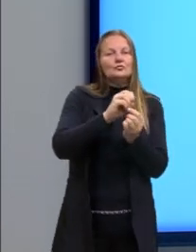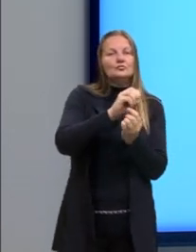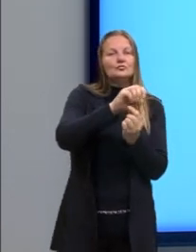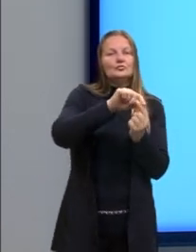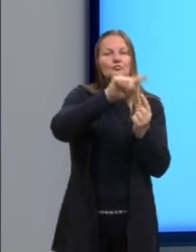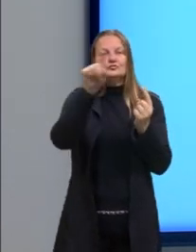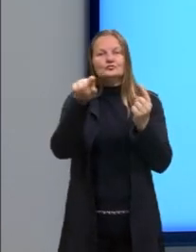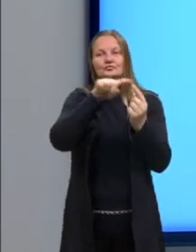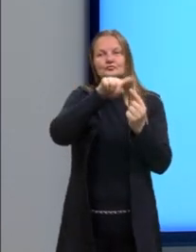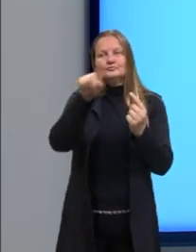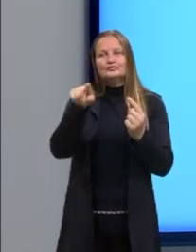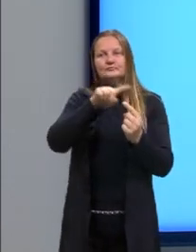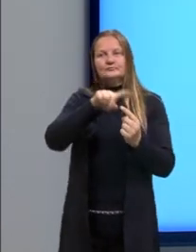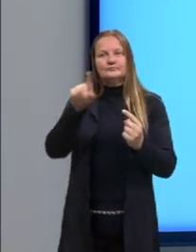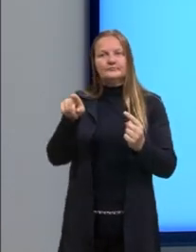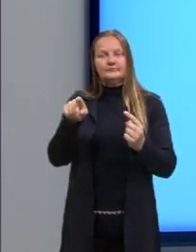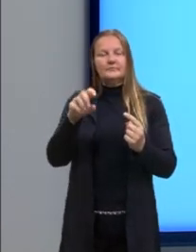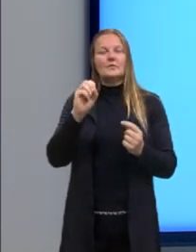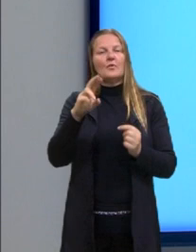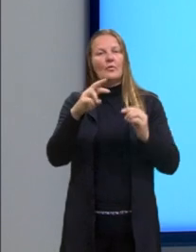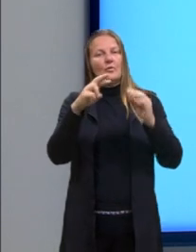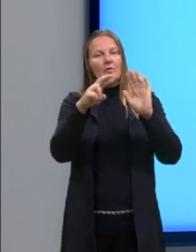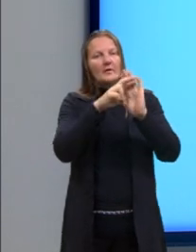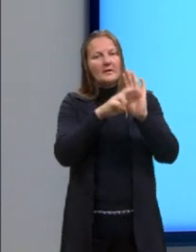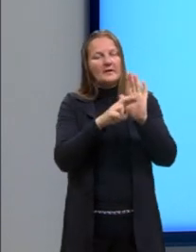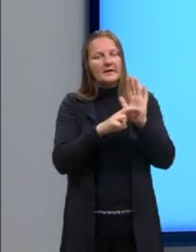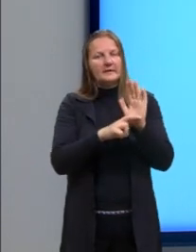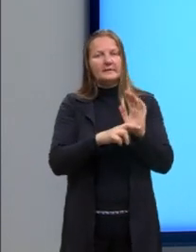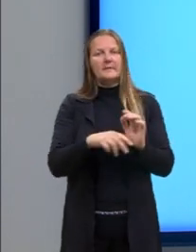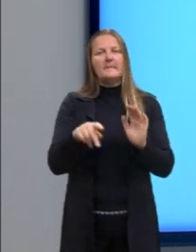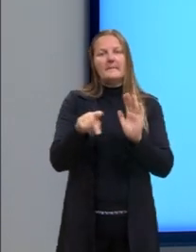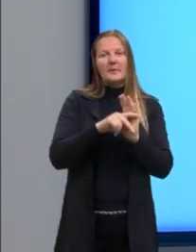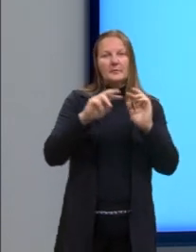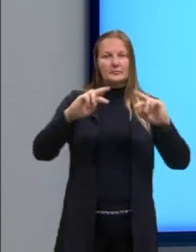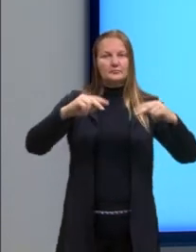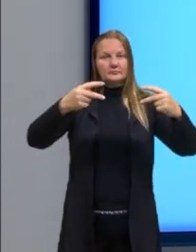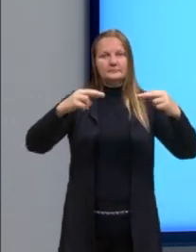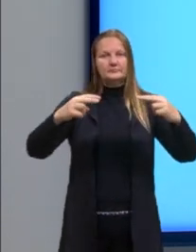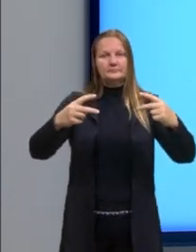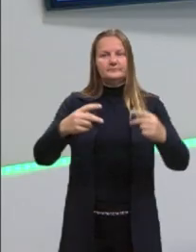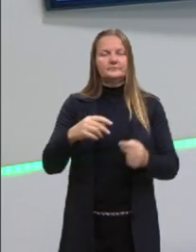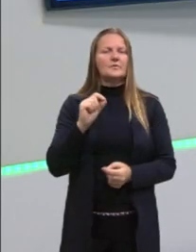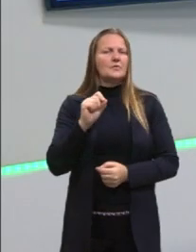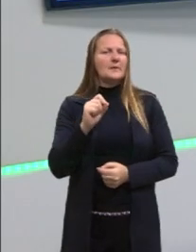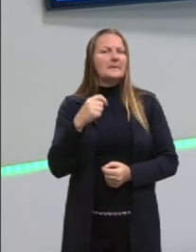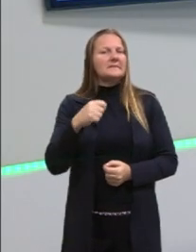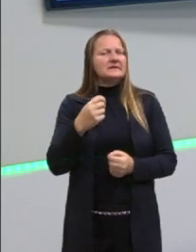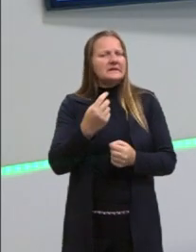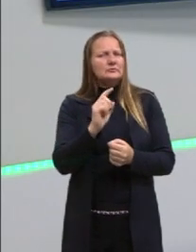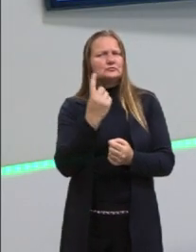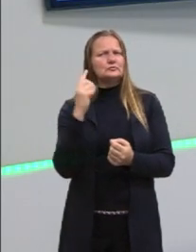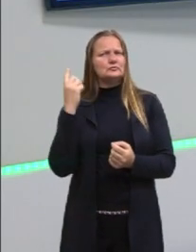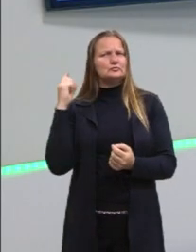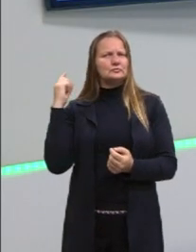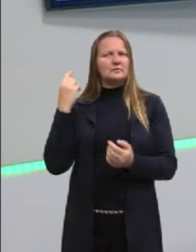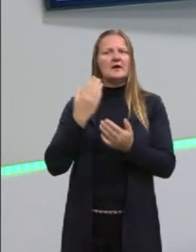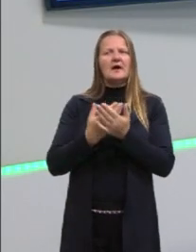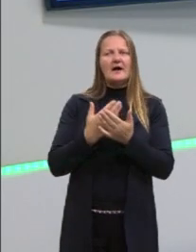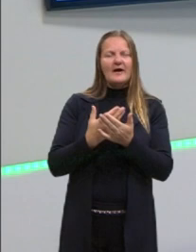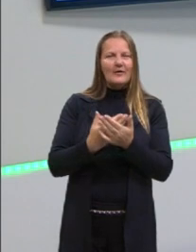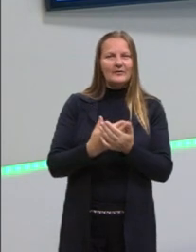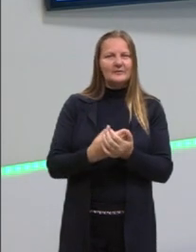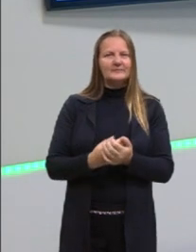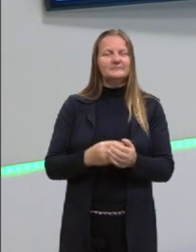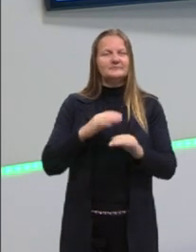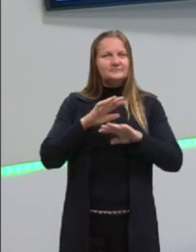chuveirinho, ou a regrinha dos produtos notáveis. Se vocês não lembram, precisam dar uma retomada, volta aí nas